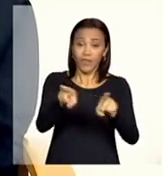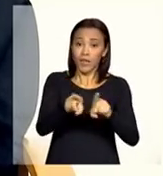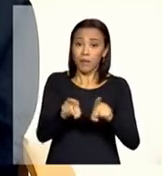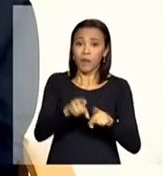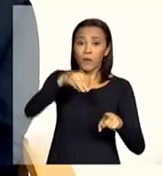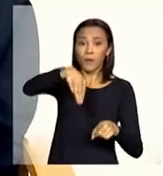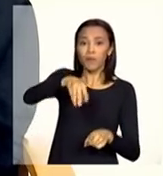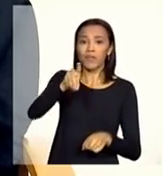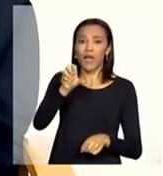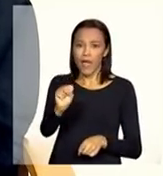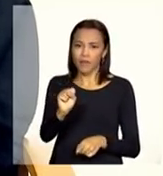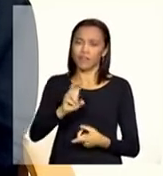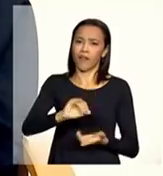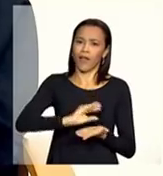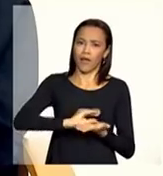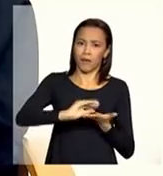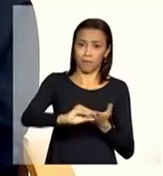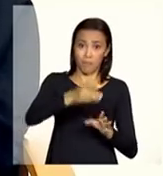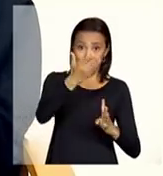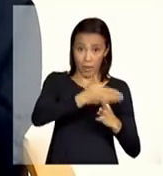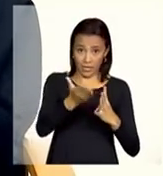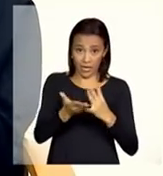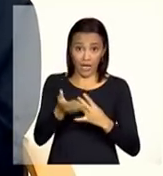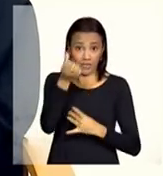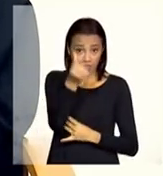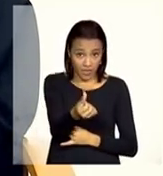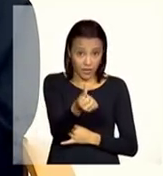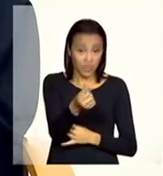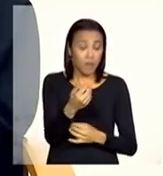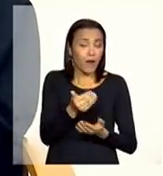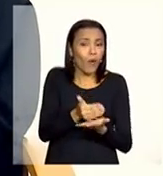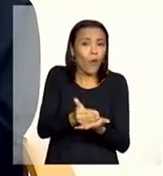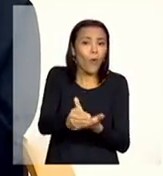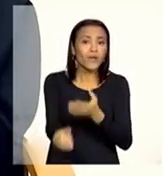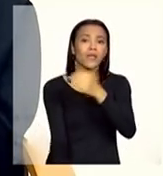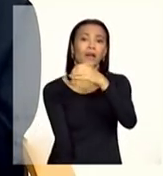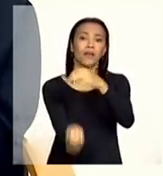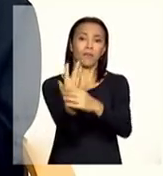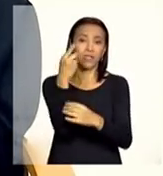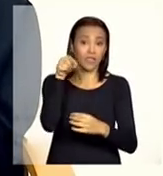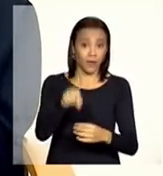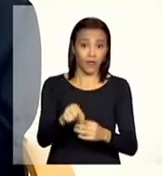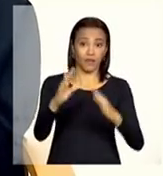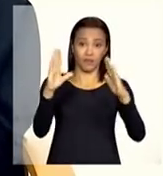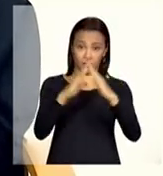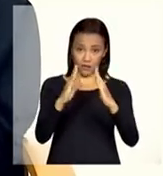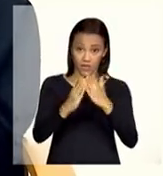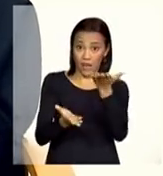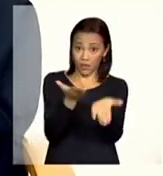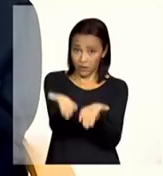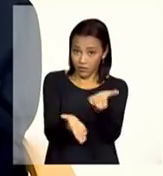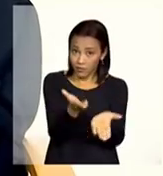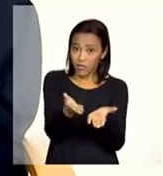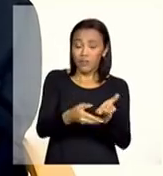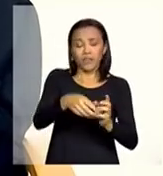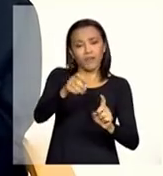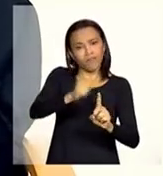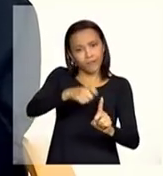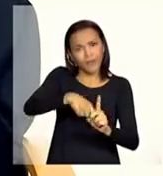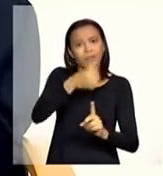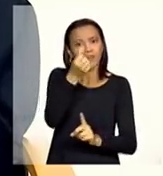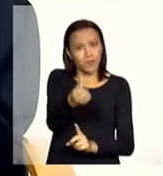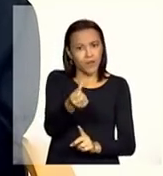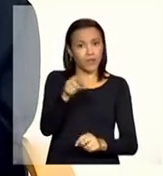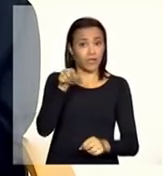então ele repassa em seis parcelas para a implantação desse serviço buscando mesmo que em seis meses o